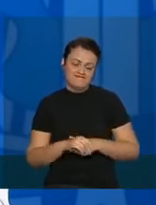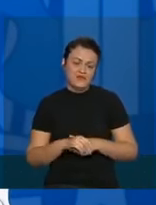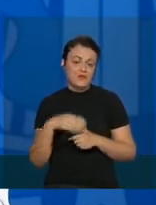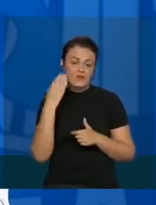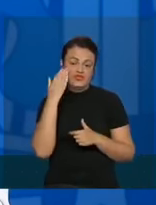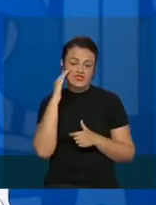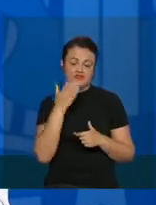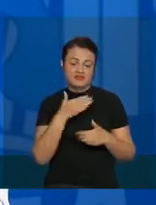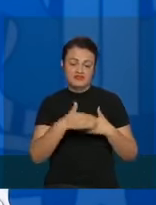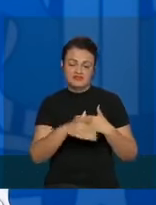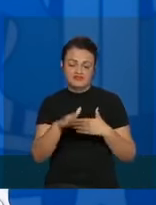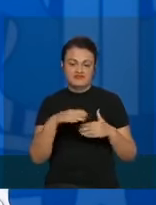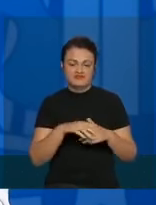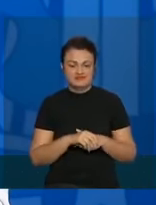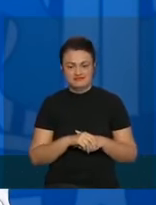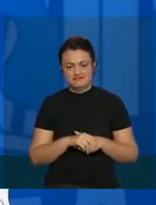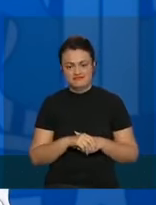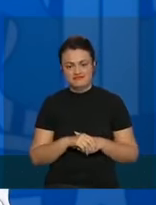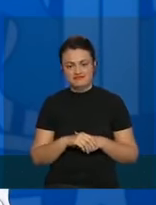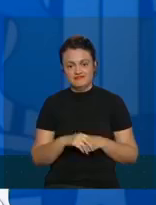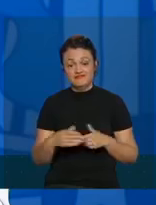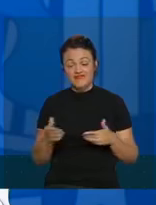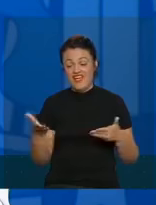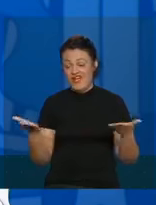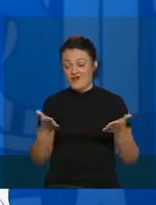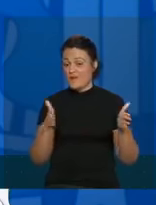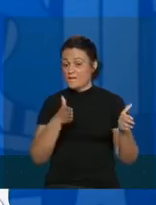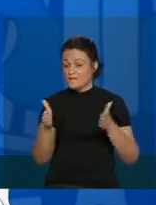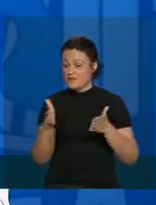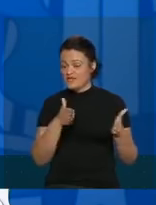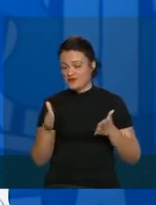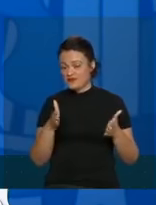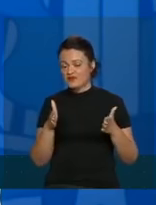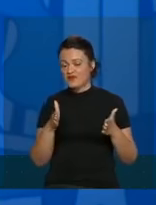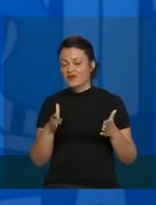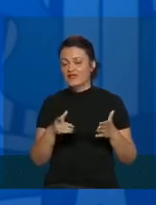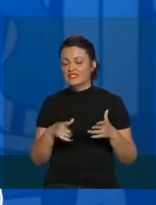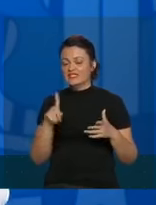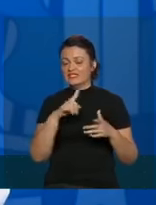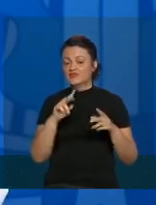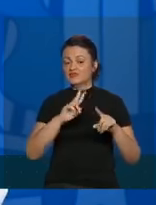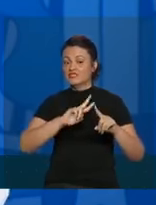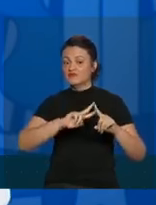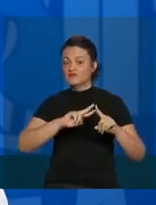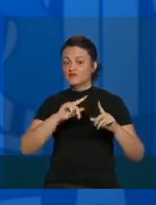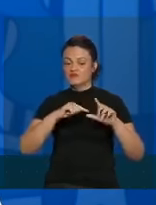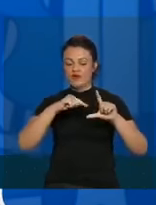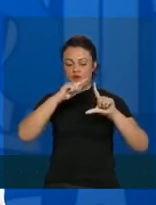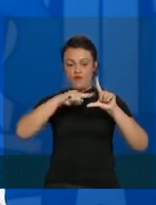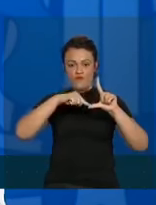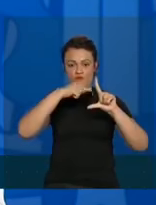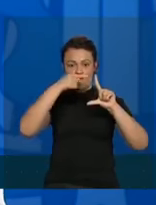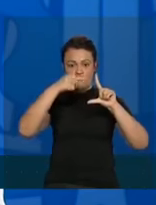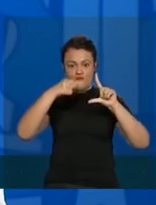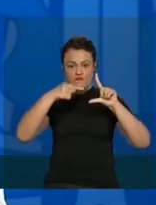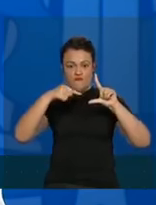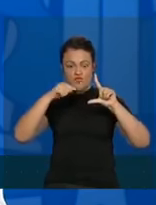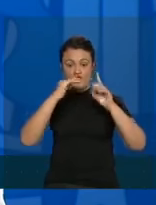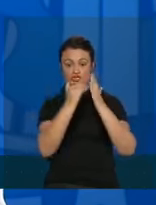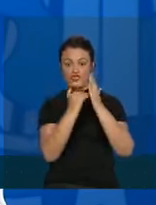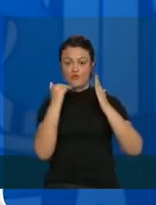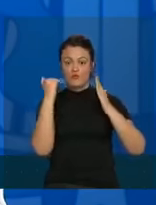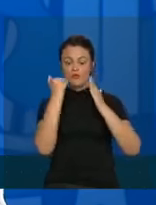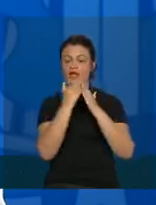entendimento das coisas. Nós estamos num momento que nós conseguimos dobrar uma curva. Então, é um momento